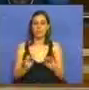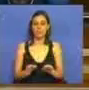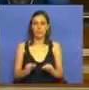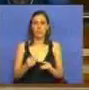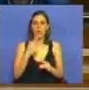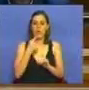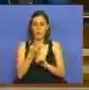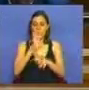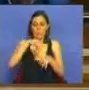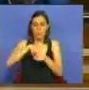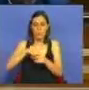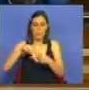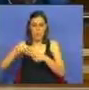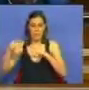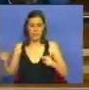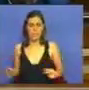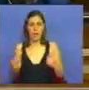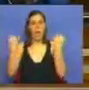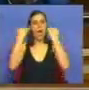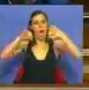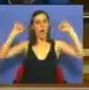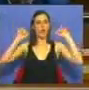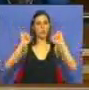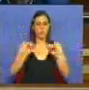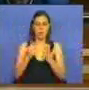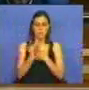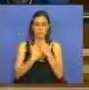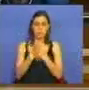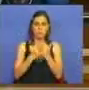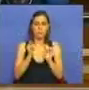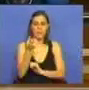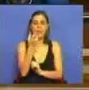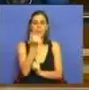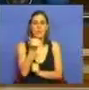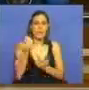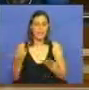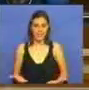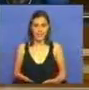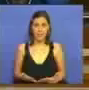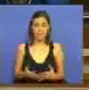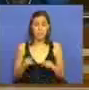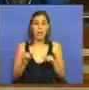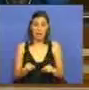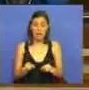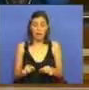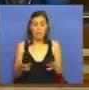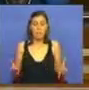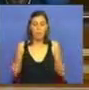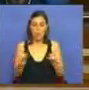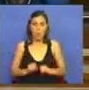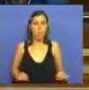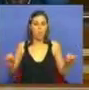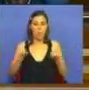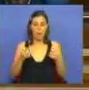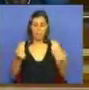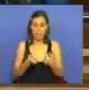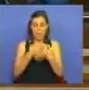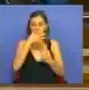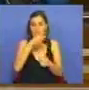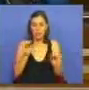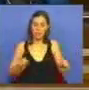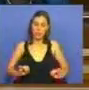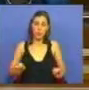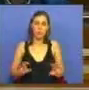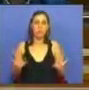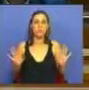supramunicipal, com autonomia administrativa e financeira. Aqui não existem divergências, ou